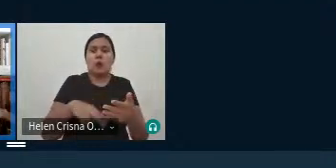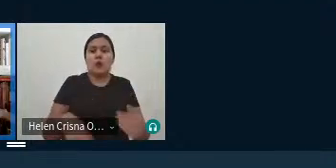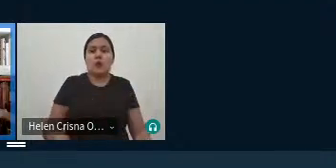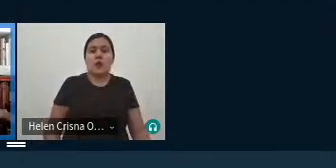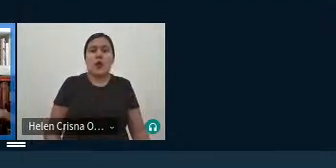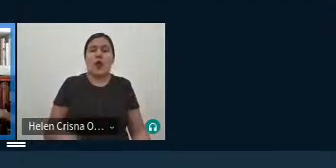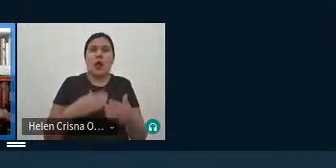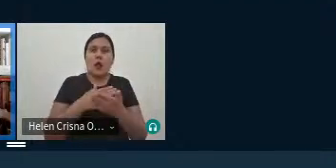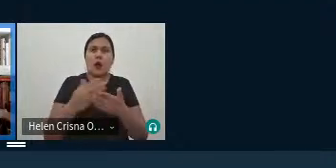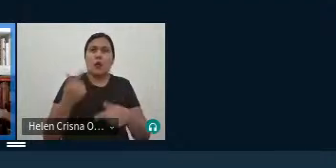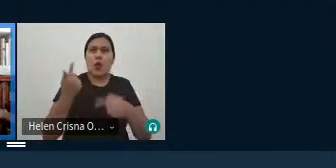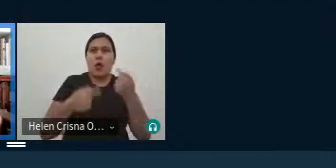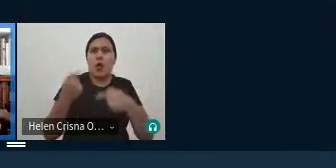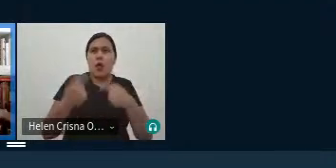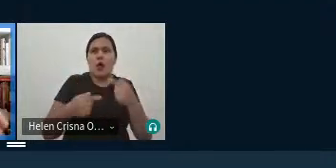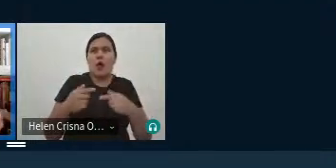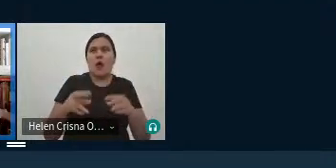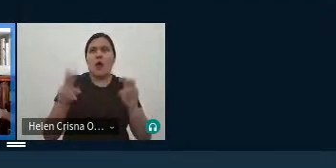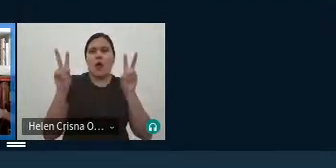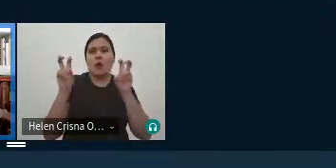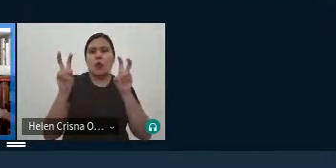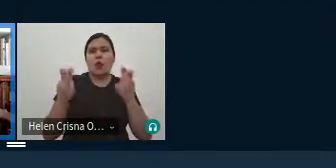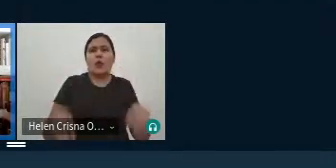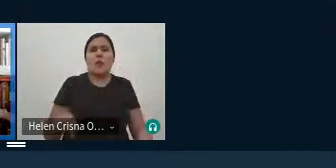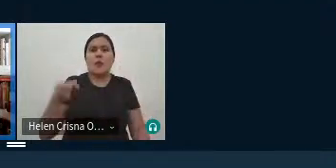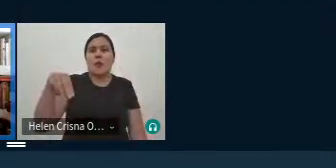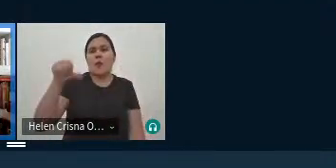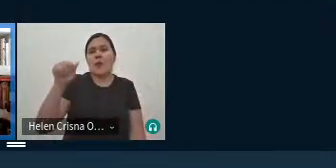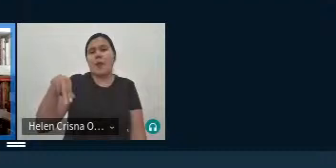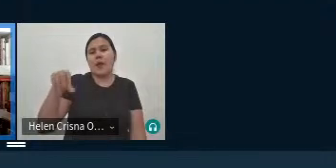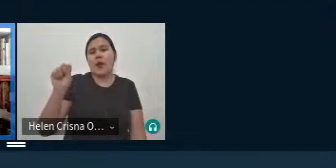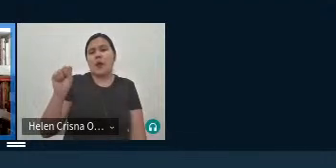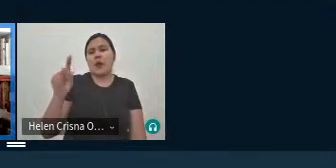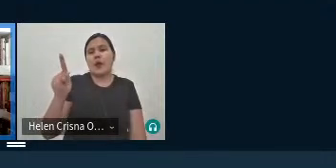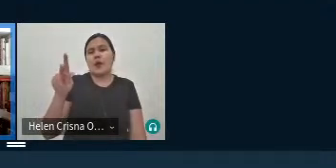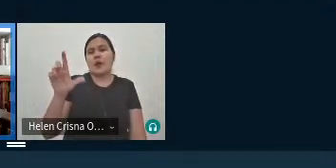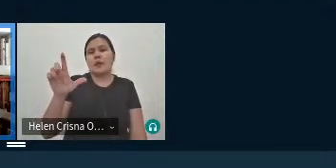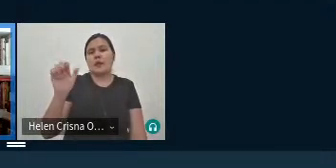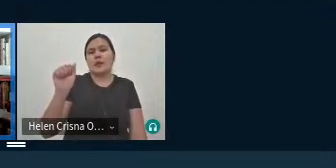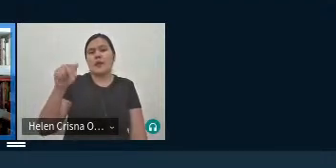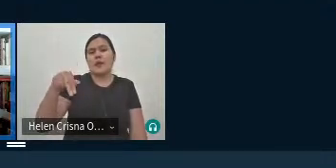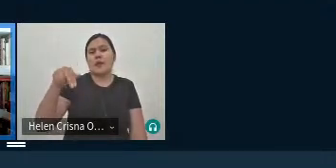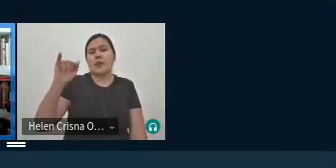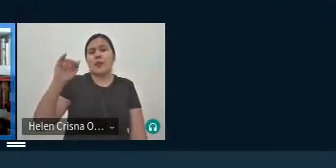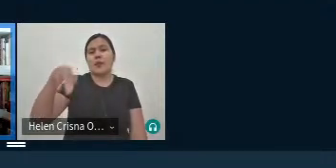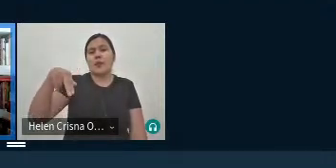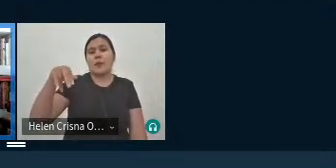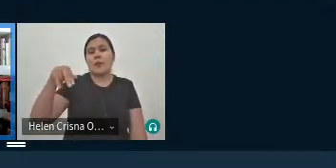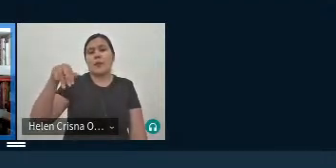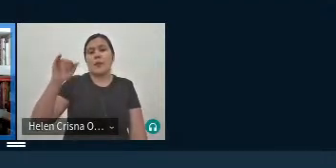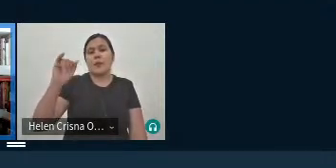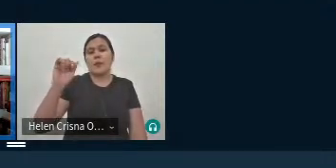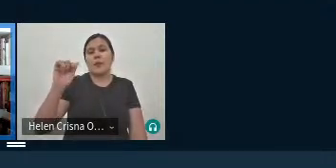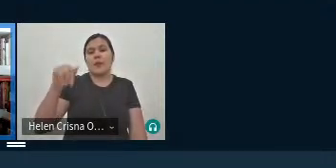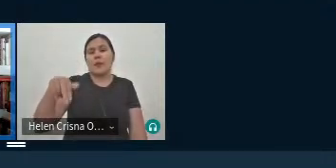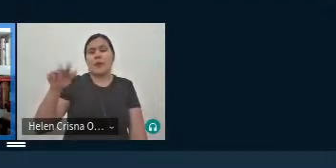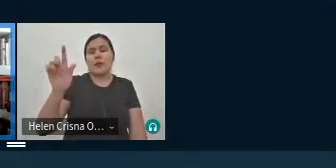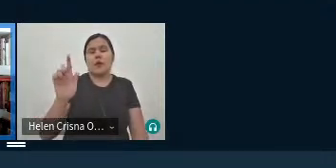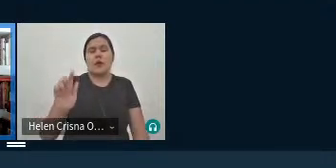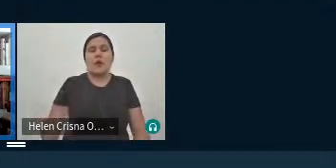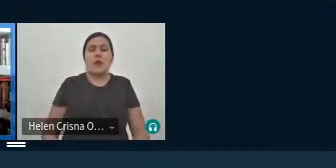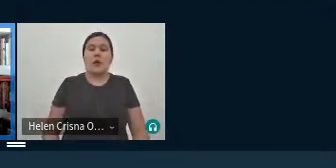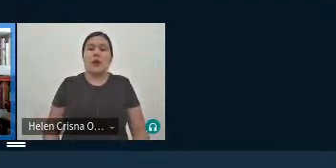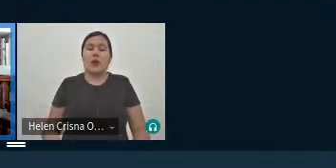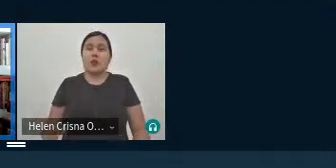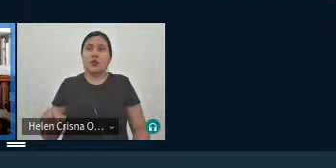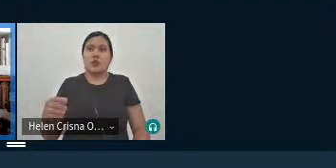para discutir então sobre o termo mansplain né ou seja essa esse comportamento machista protagonizado